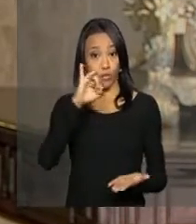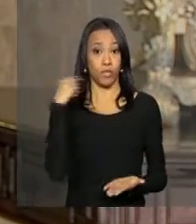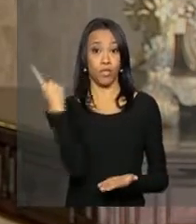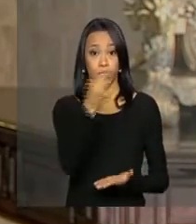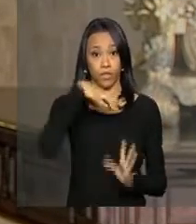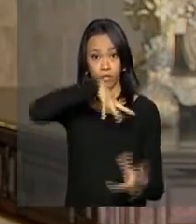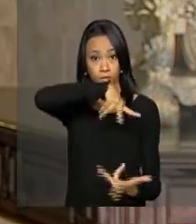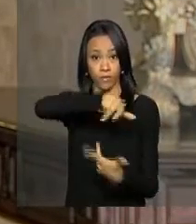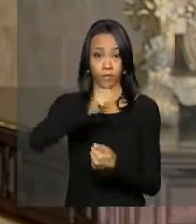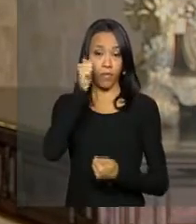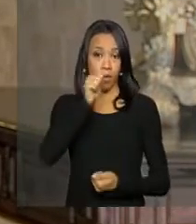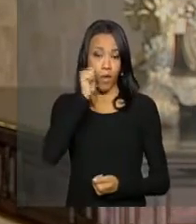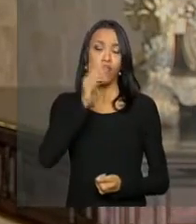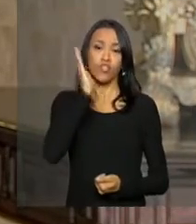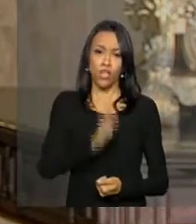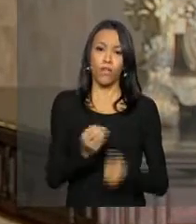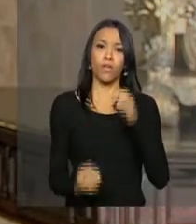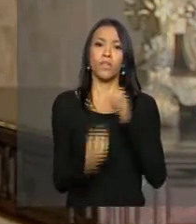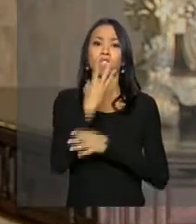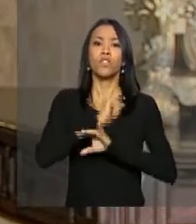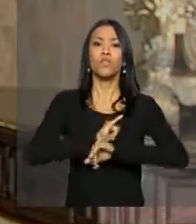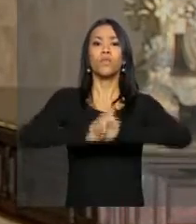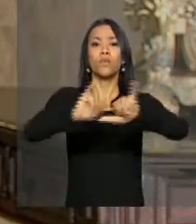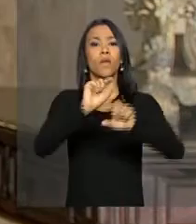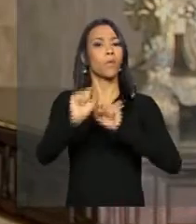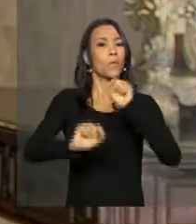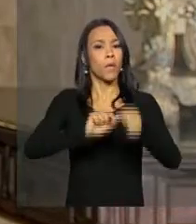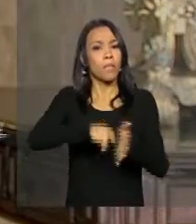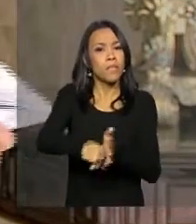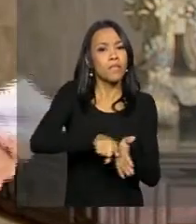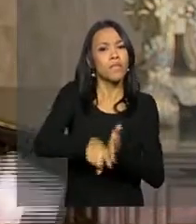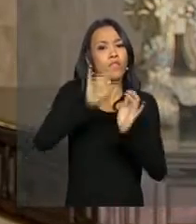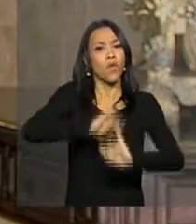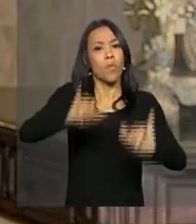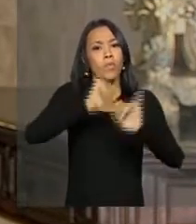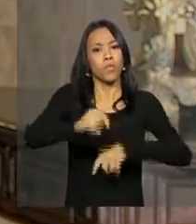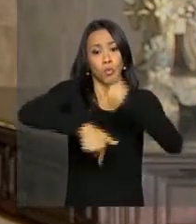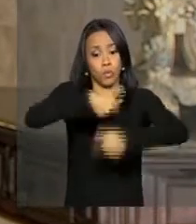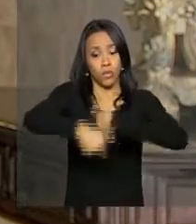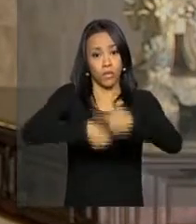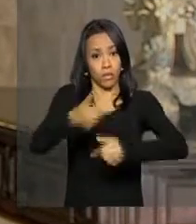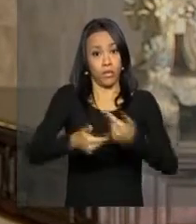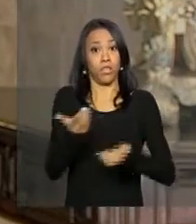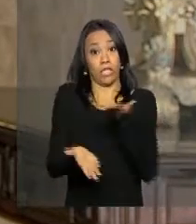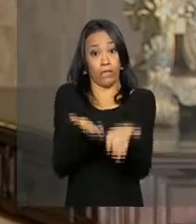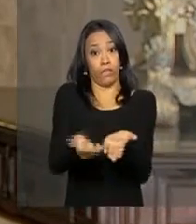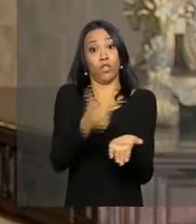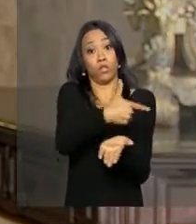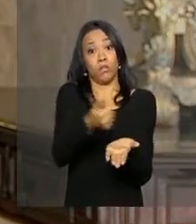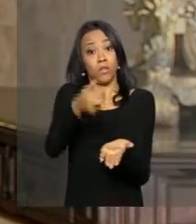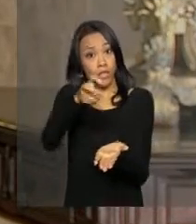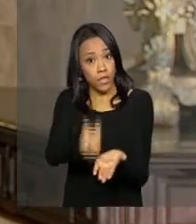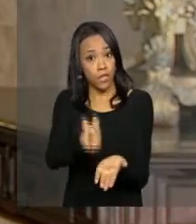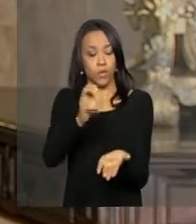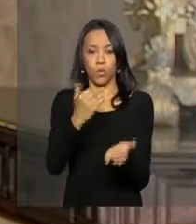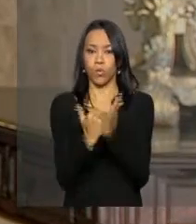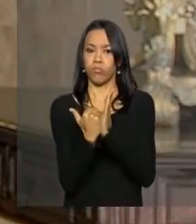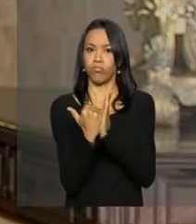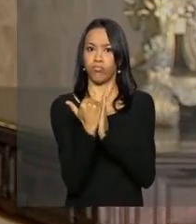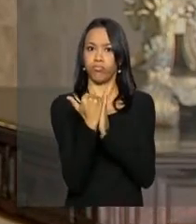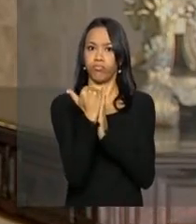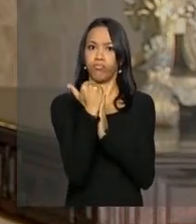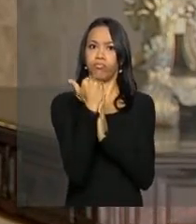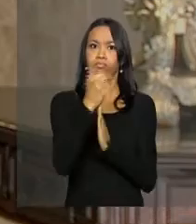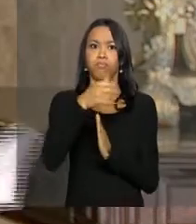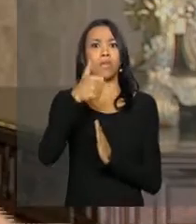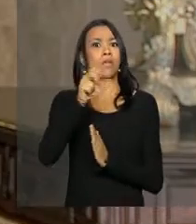falou, foi divulgado um balanço, né? Os dados do serviço em 2015. O número de atendimentos cresceu 54